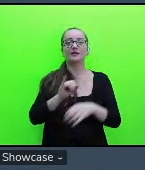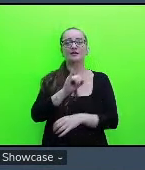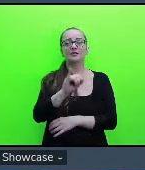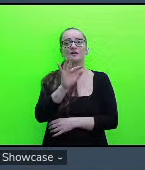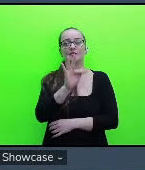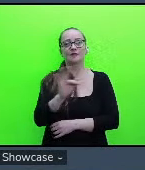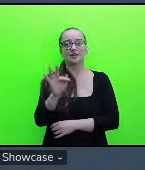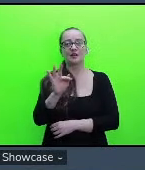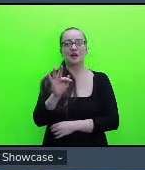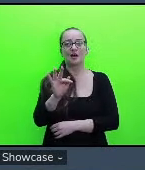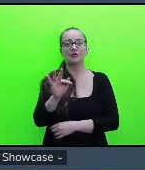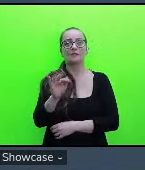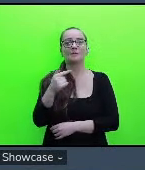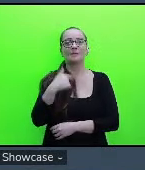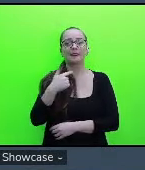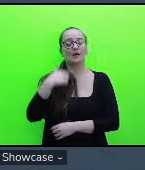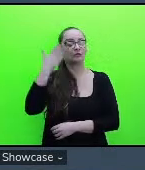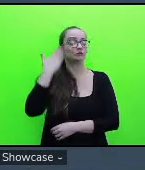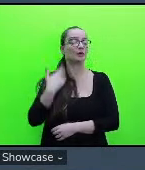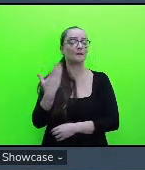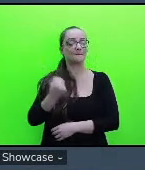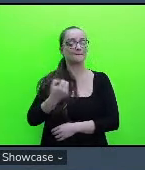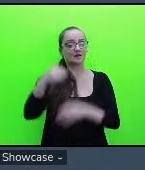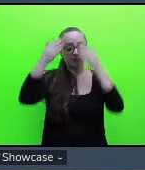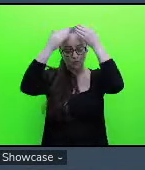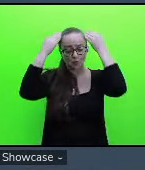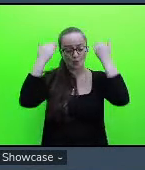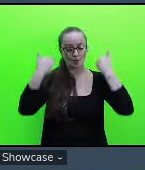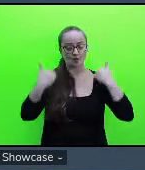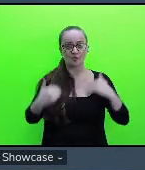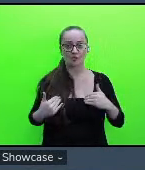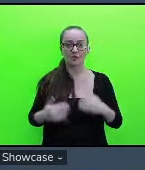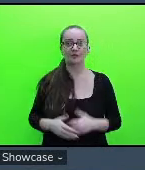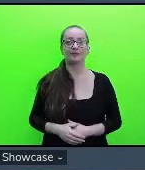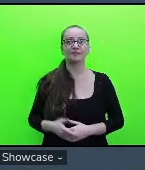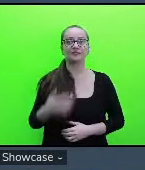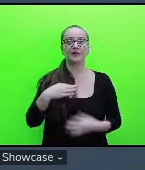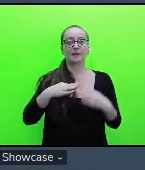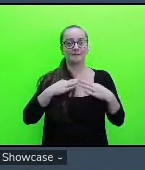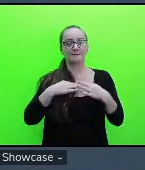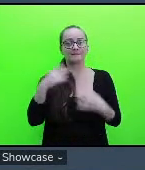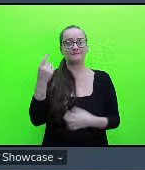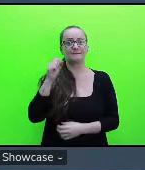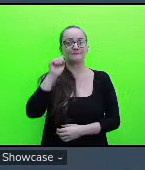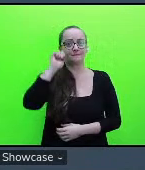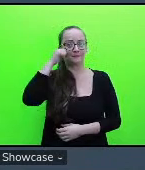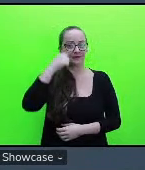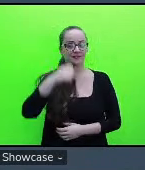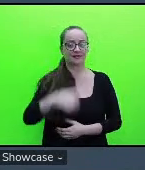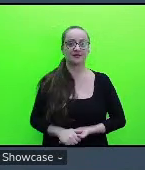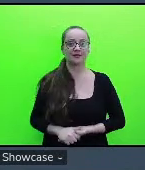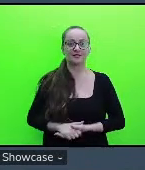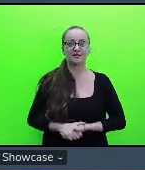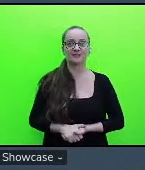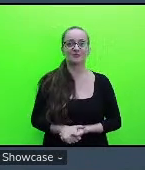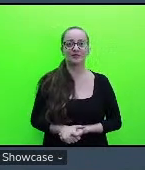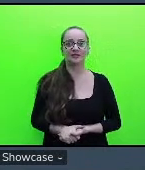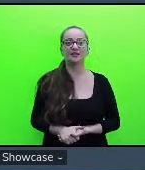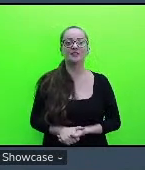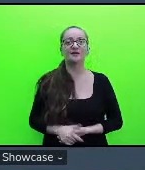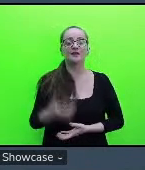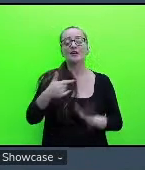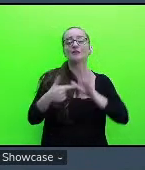eu sou branca meu cabelo é liso e a minha blusa é preta eu vou apresentar a minha